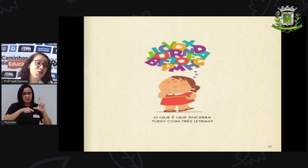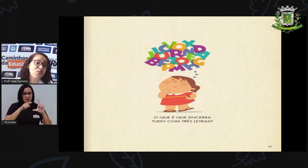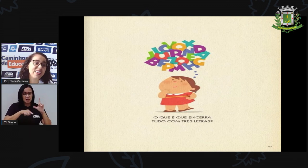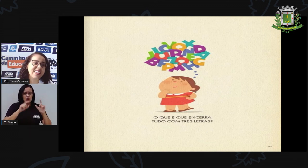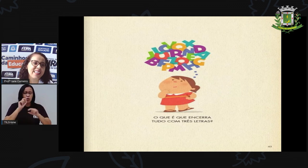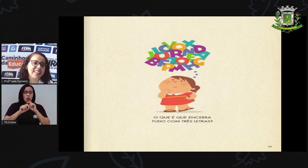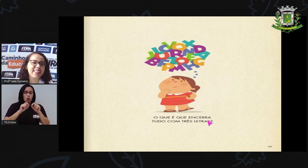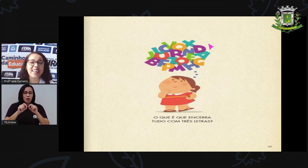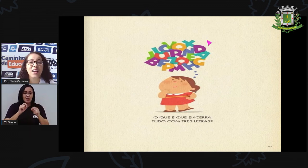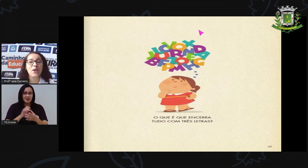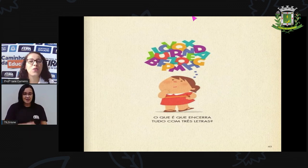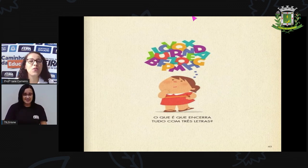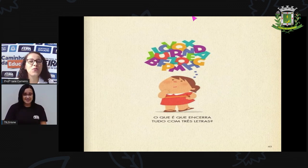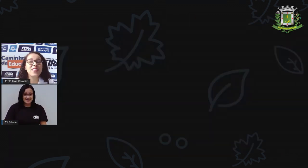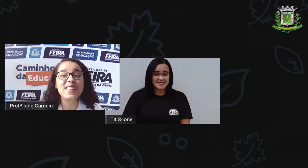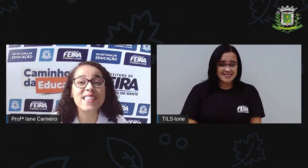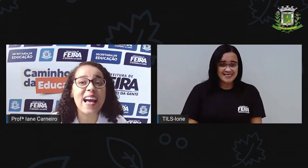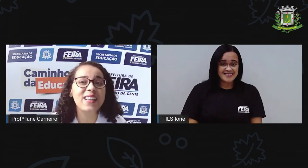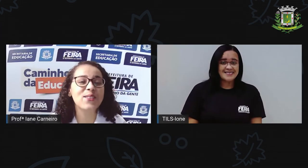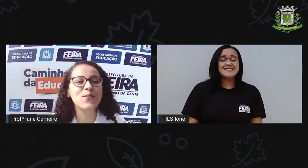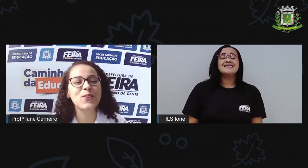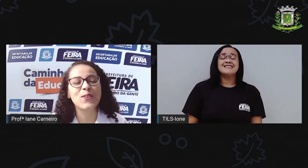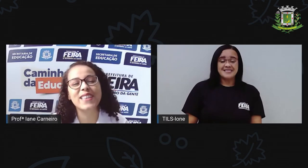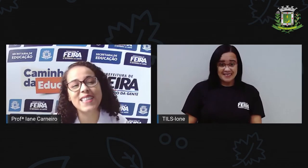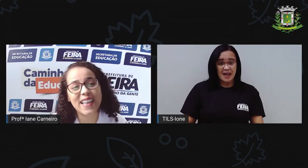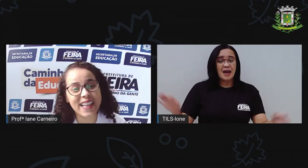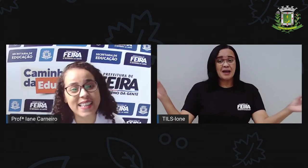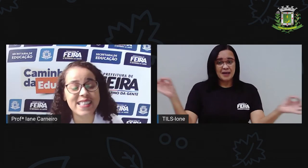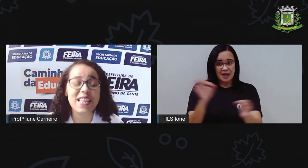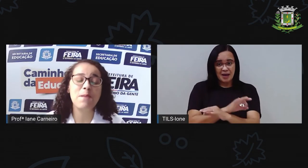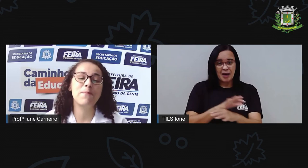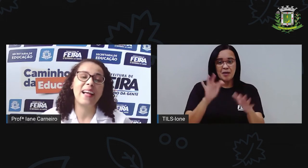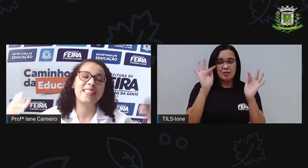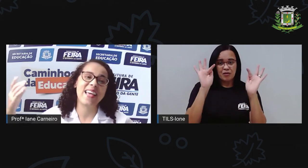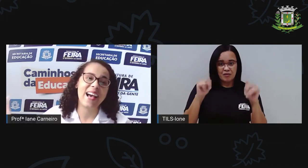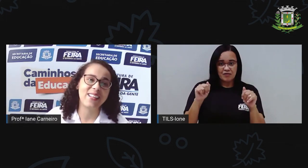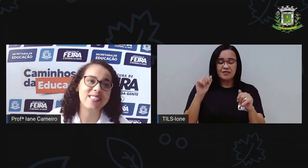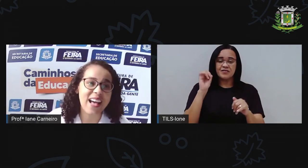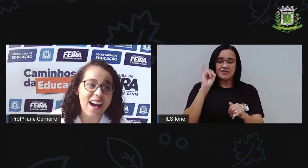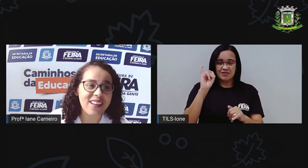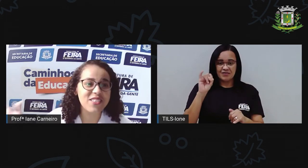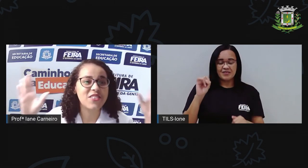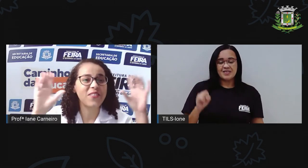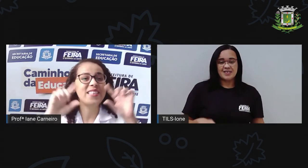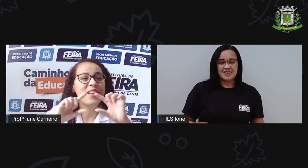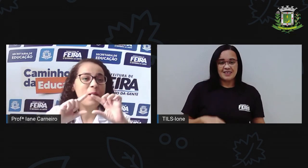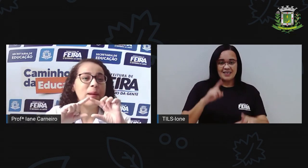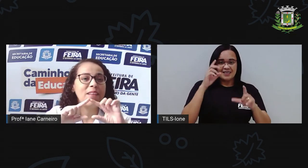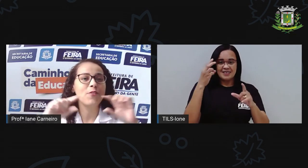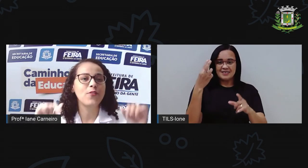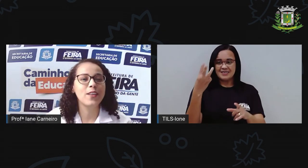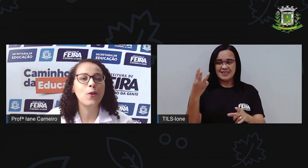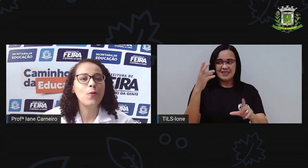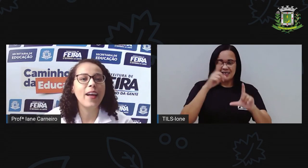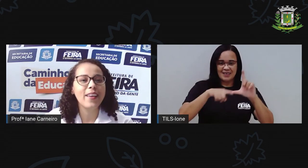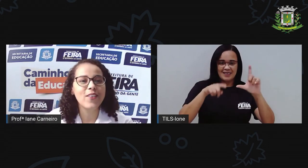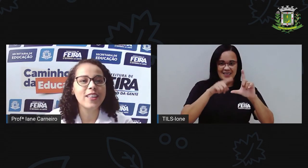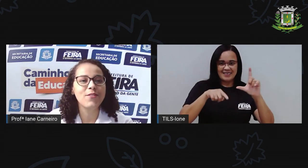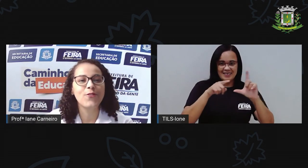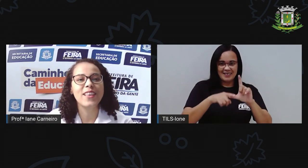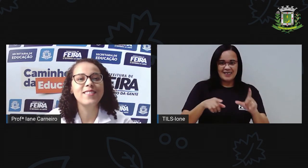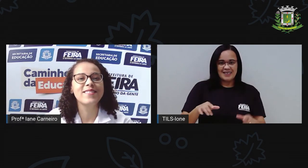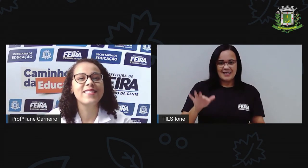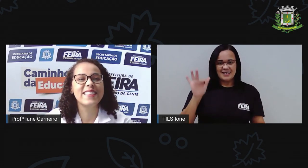O fim. O fim encerra tudo com três letras. E pra encerrar nossa aula, a gente vai escrever a palavra fim. Como é,